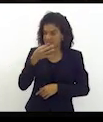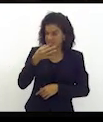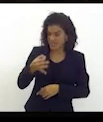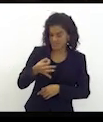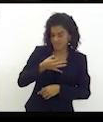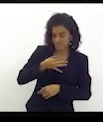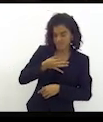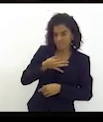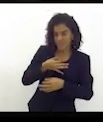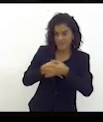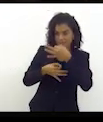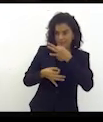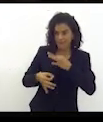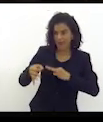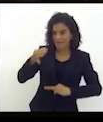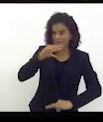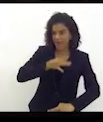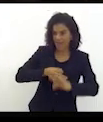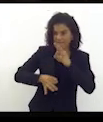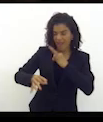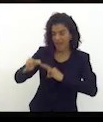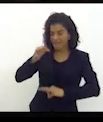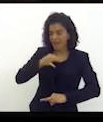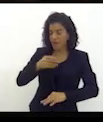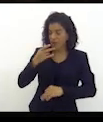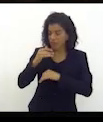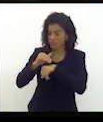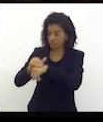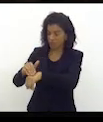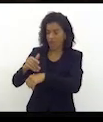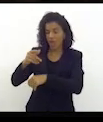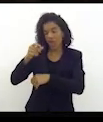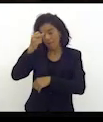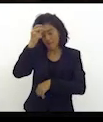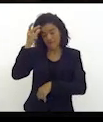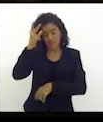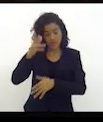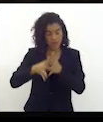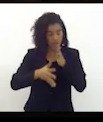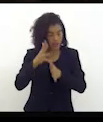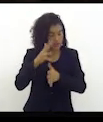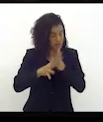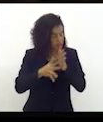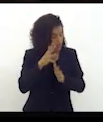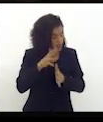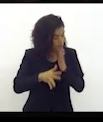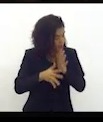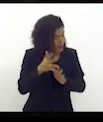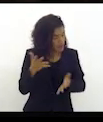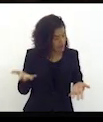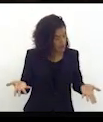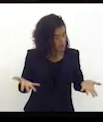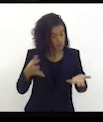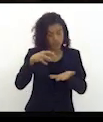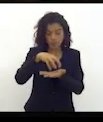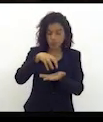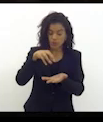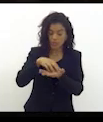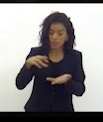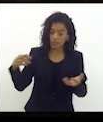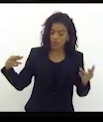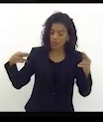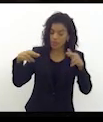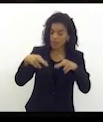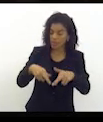à minha pessoa quando eu falava que a Prefeitura estava atrapalhando a construção do centro tecnológico que leva a